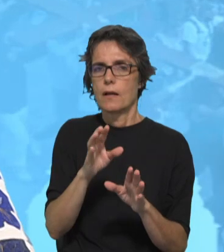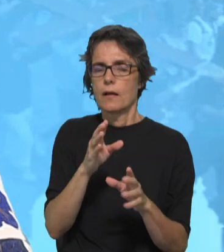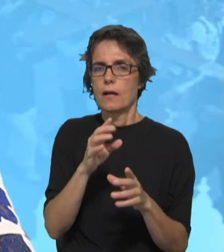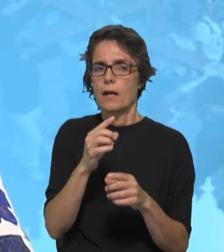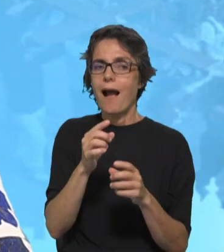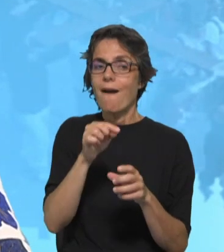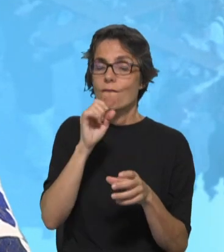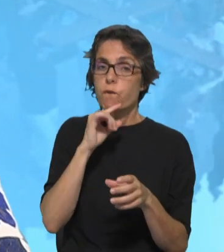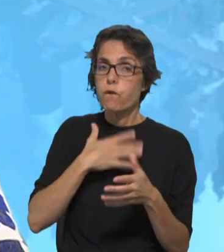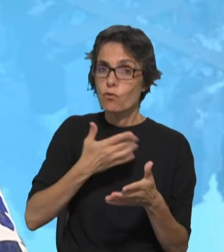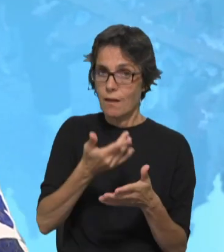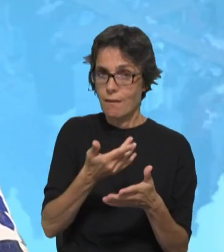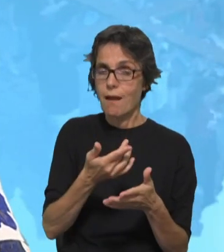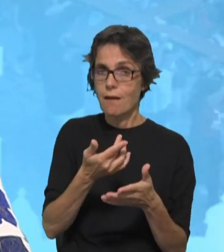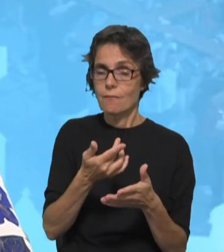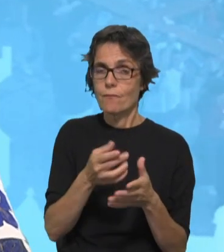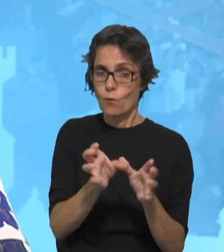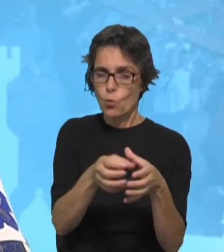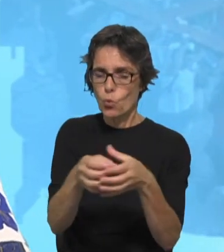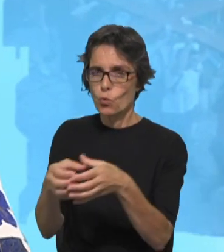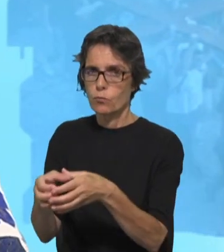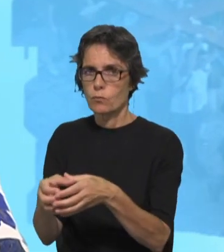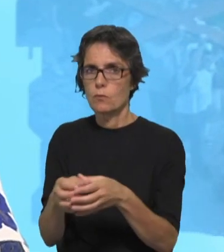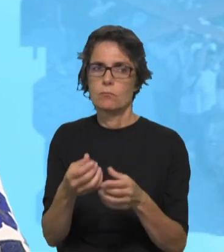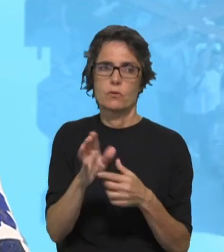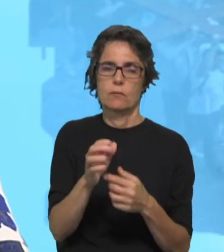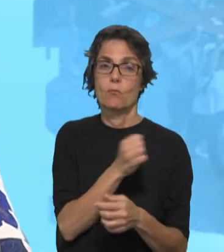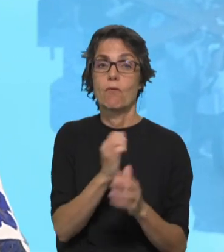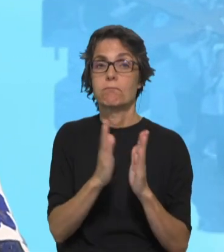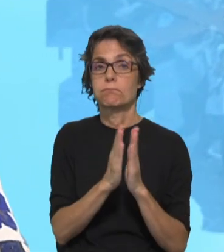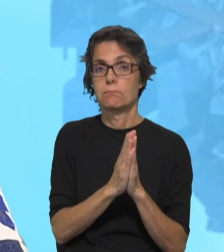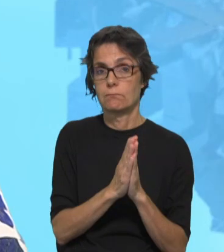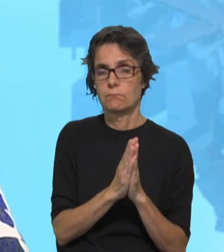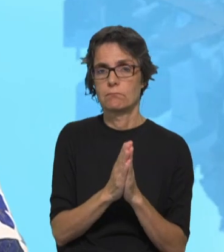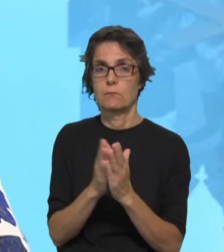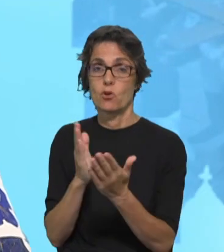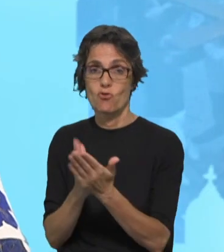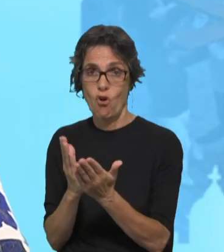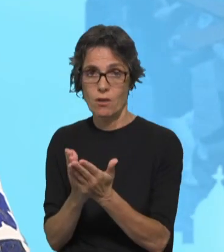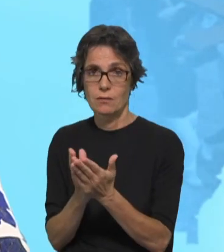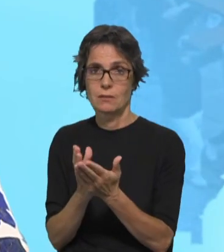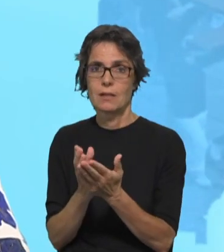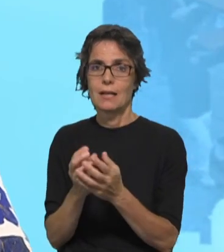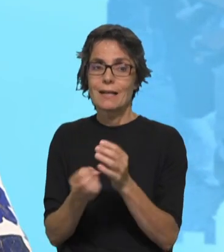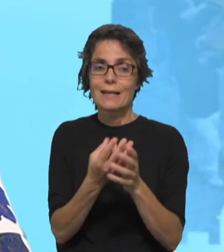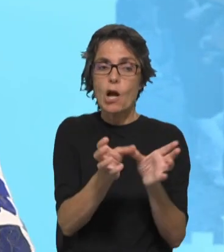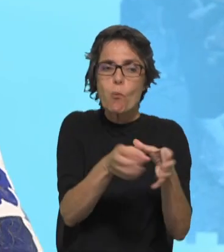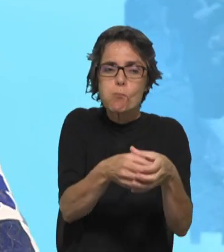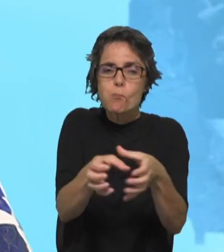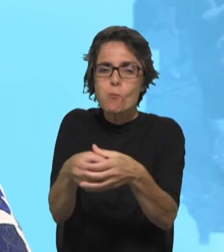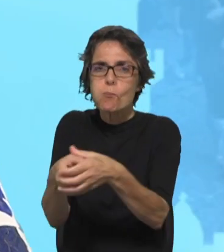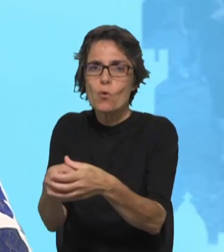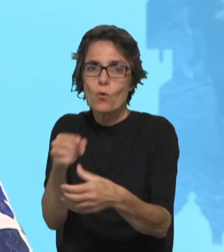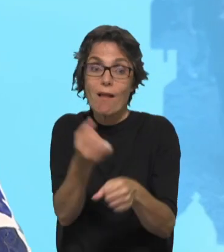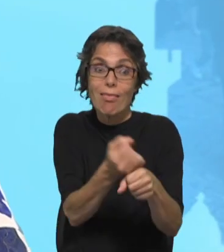conversão ecológica, que é como lhe chamamos, em paróquias e até em escolas e grupos. E lá vão